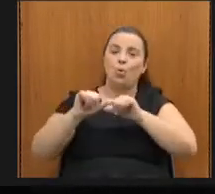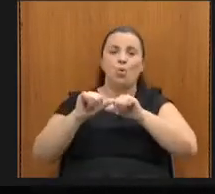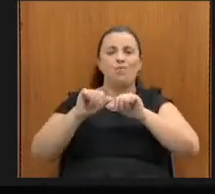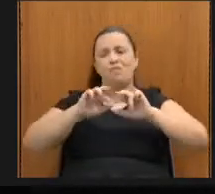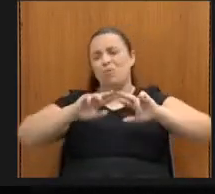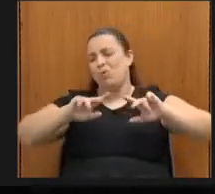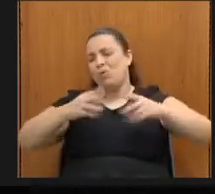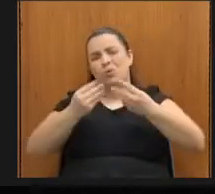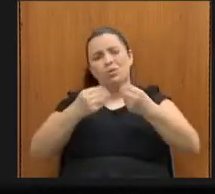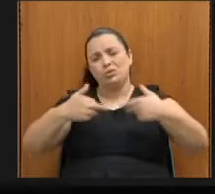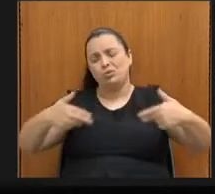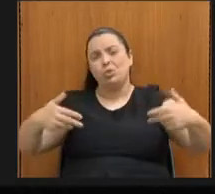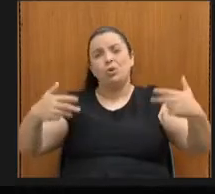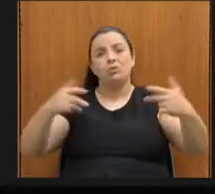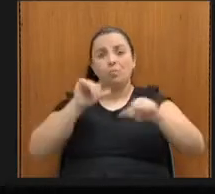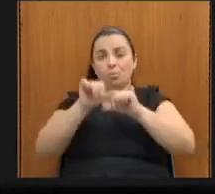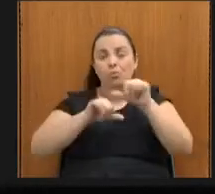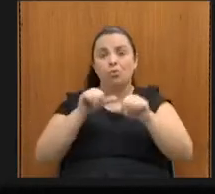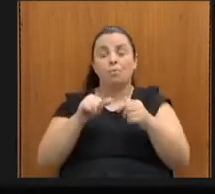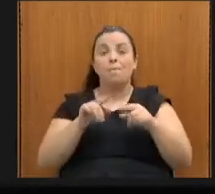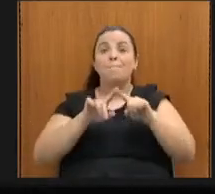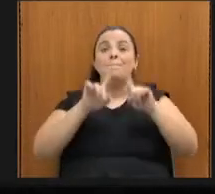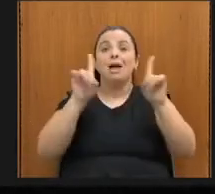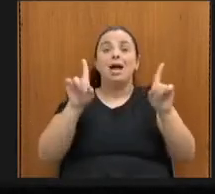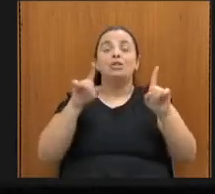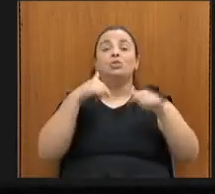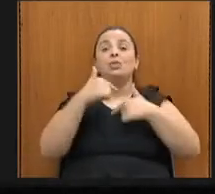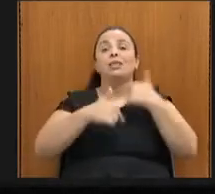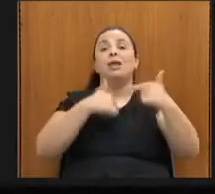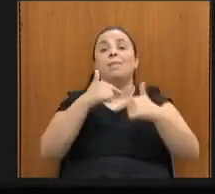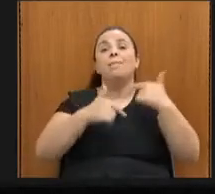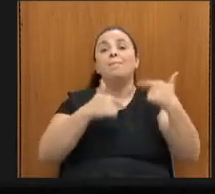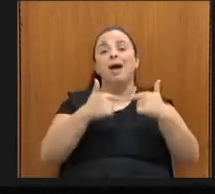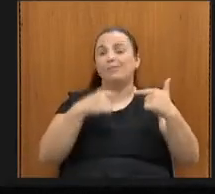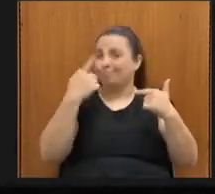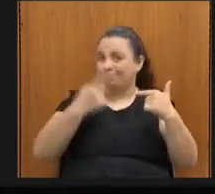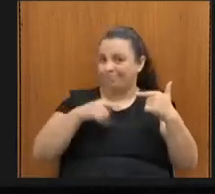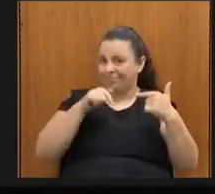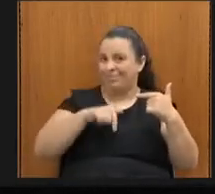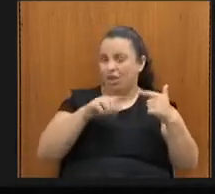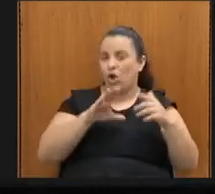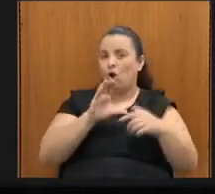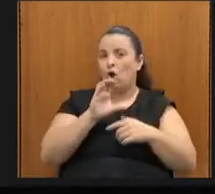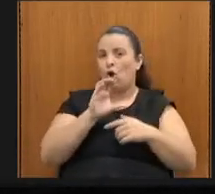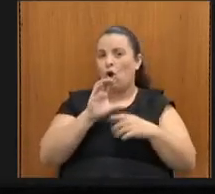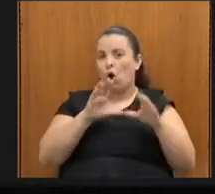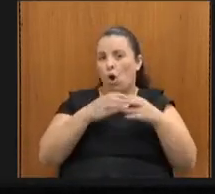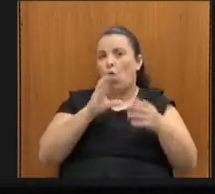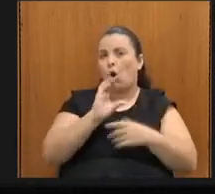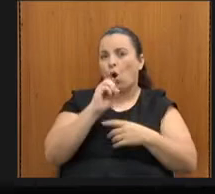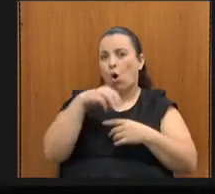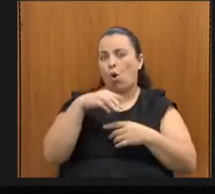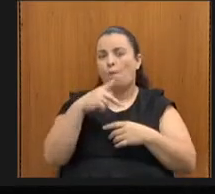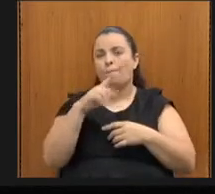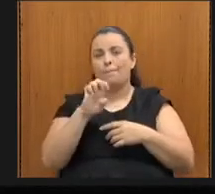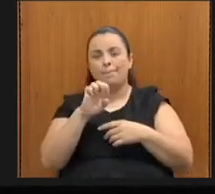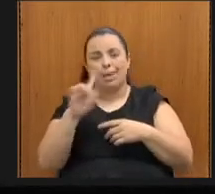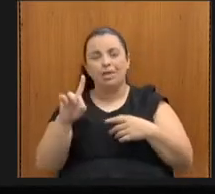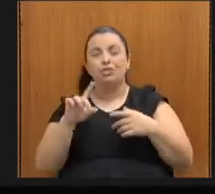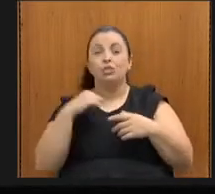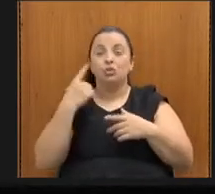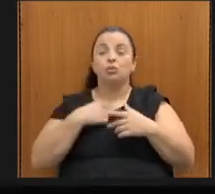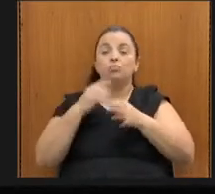permanente do Compede, a gente conseguiu articular com muitos municípios para a realização das